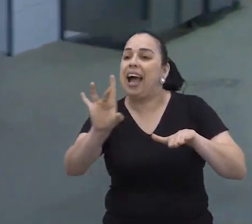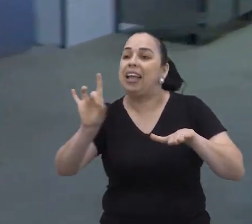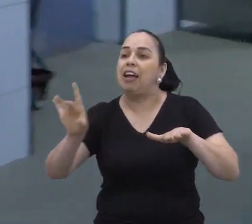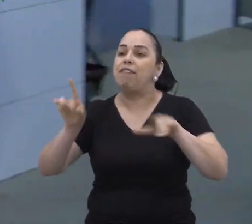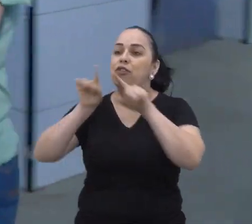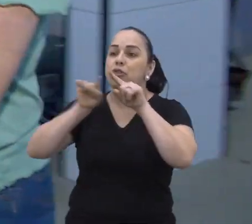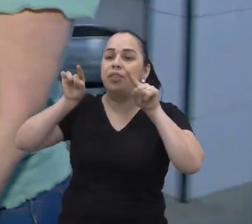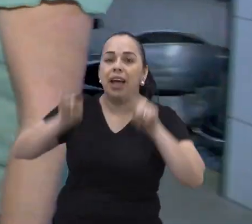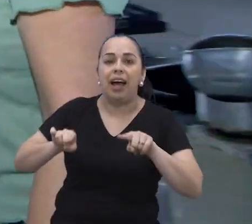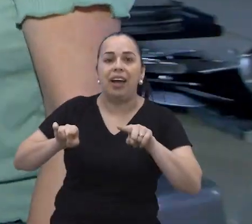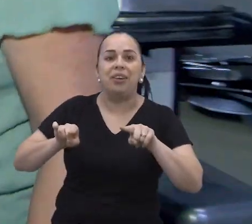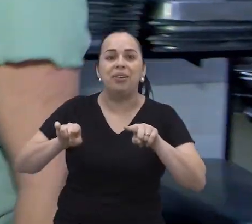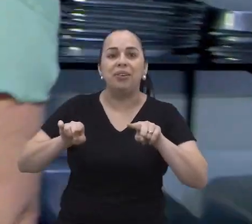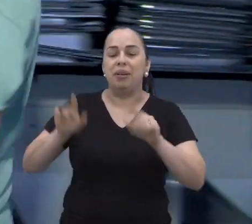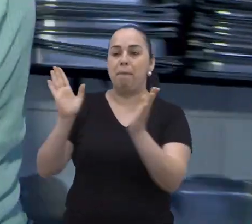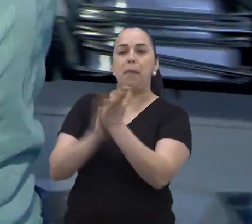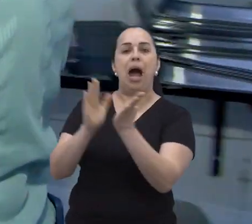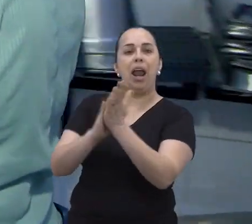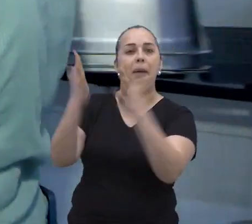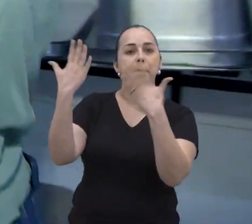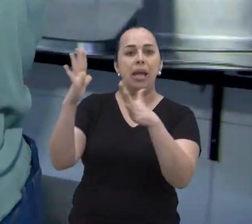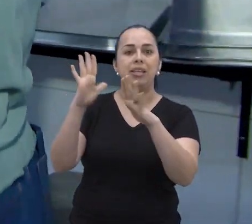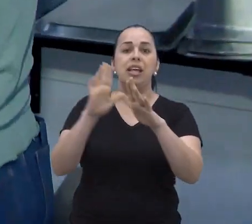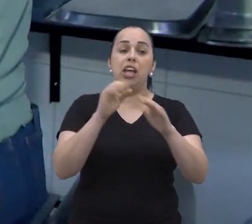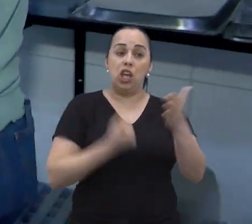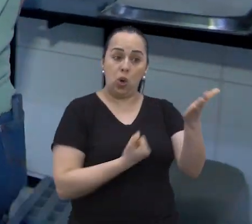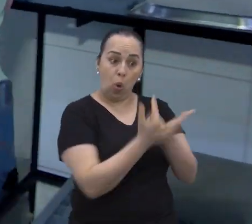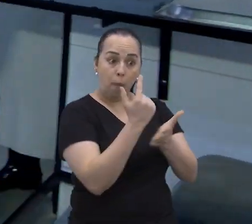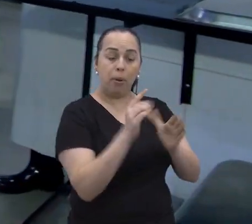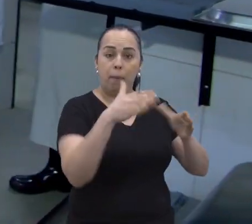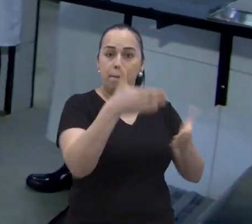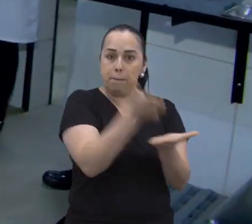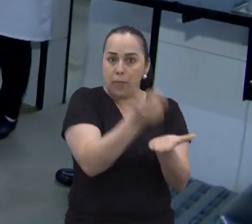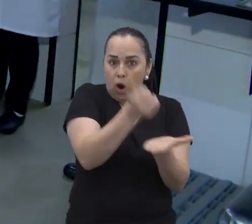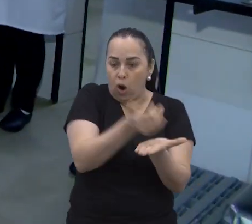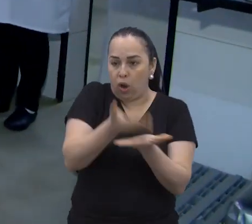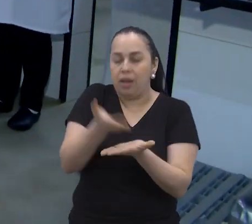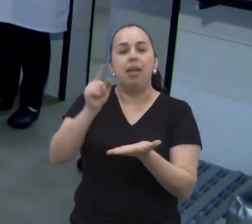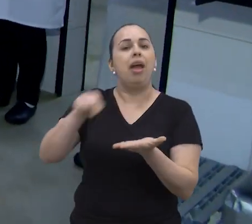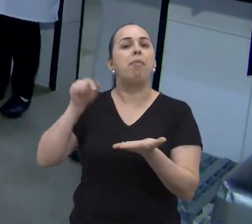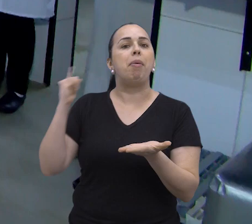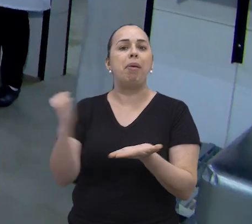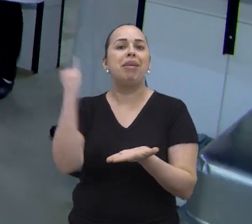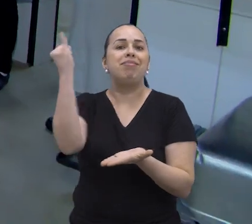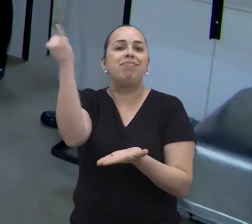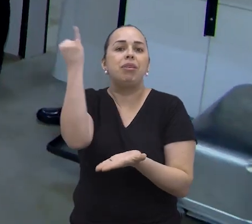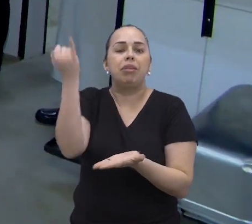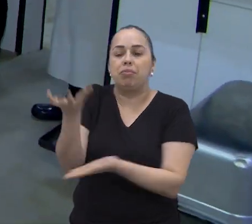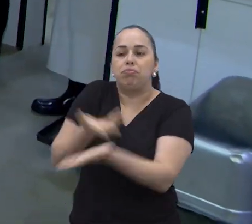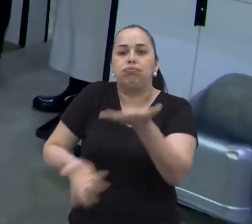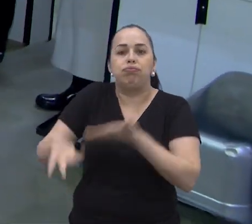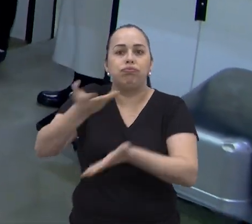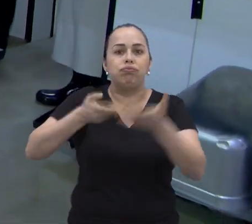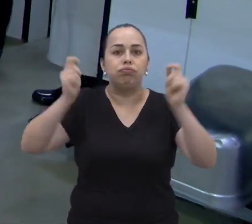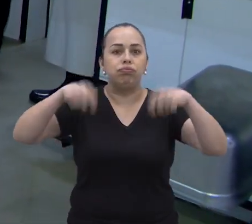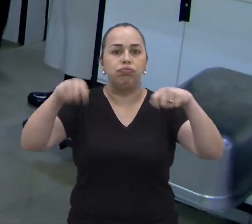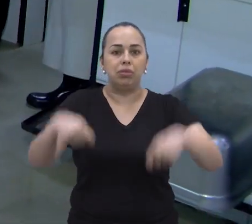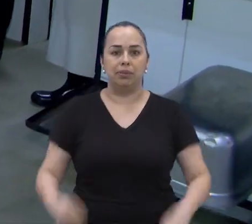aniversário de cada colaborador com um bolo. É um momento importante de descontração e socialização.